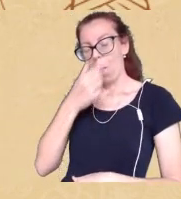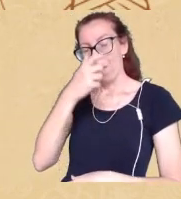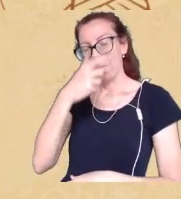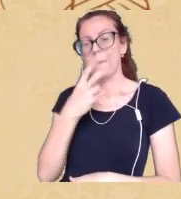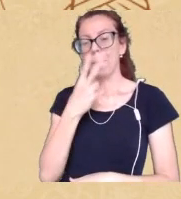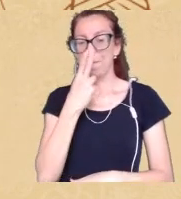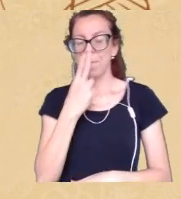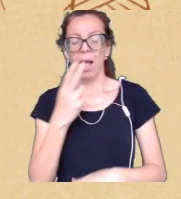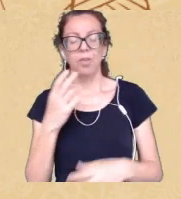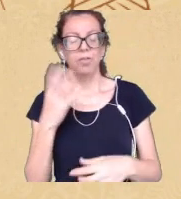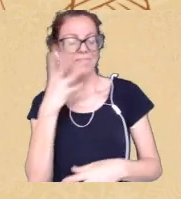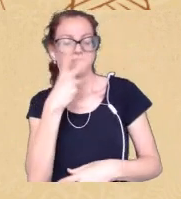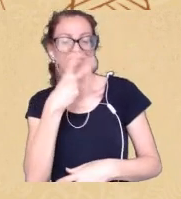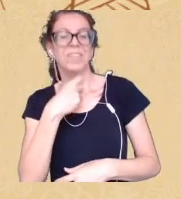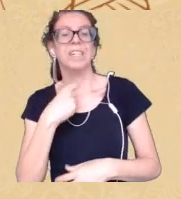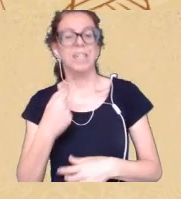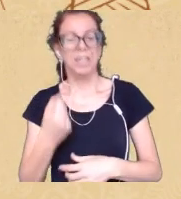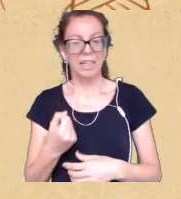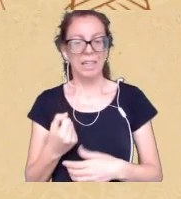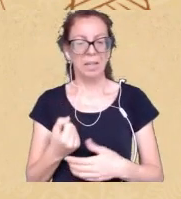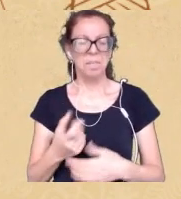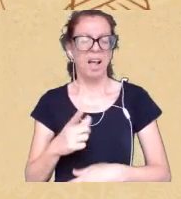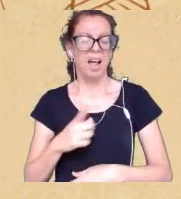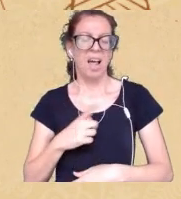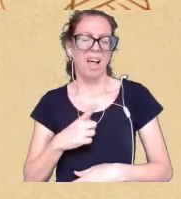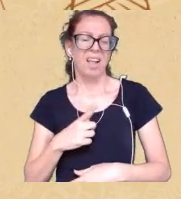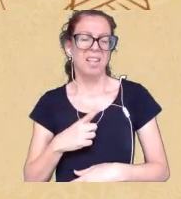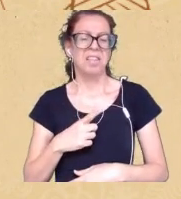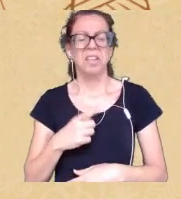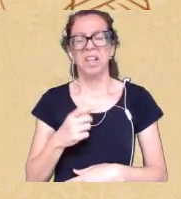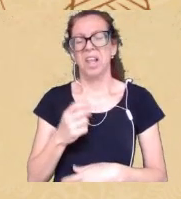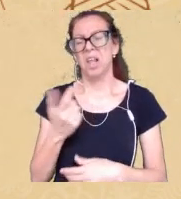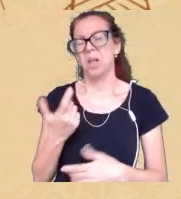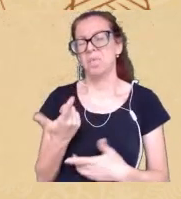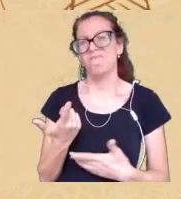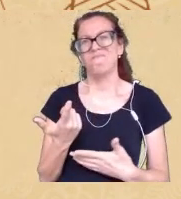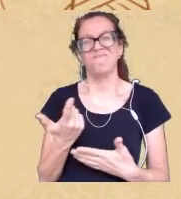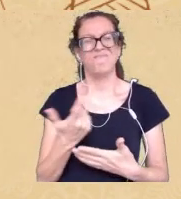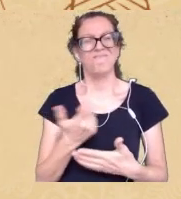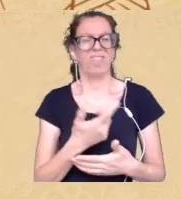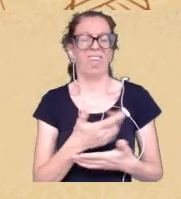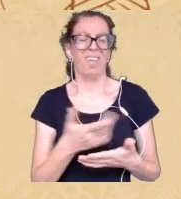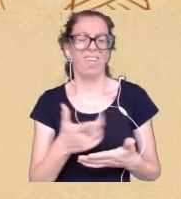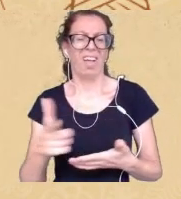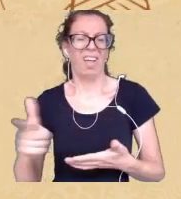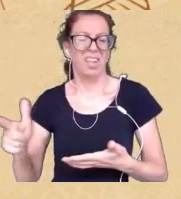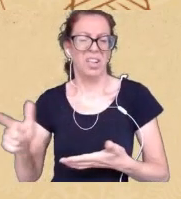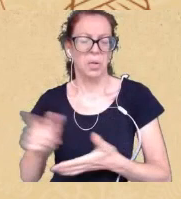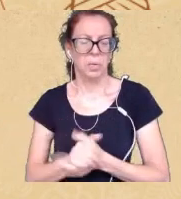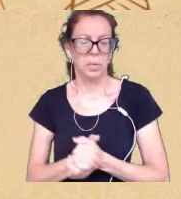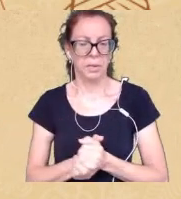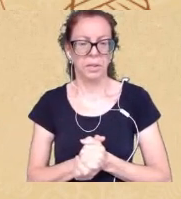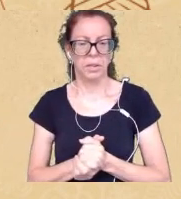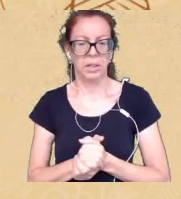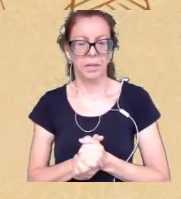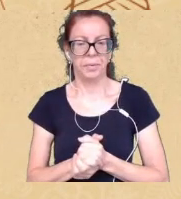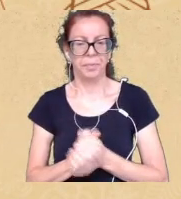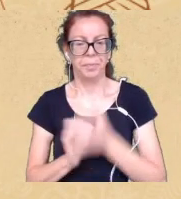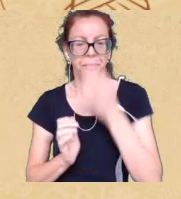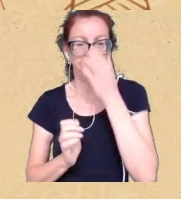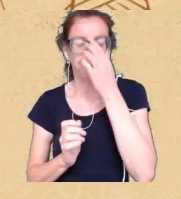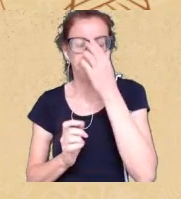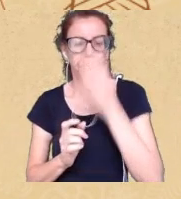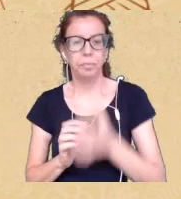mas tem umas coisas que vai tirando a gente do foco eu tenho que respeitar essa mulher que tem um ideal de